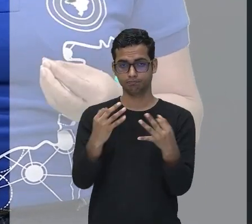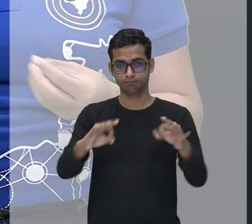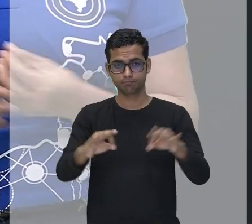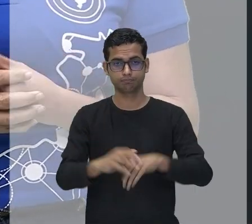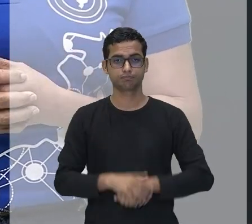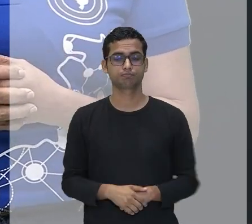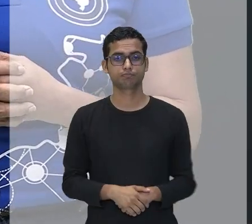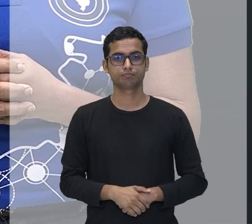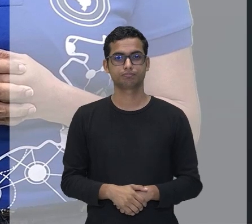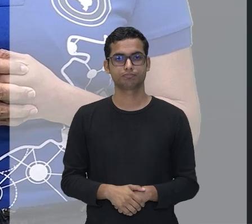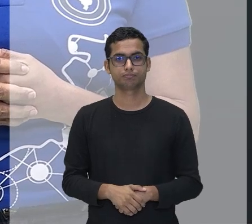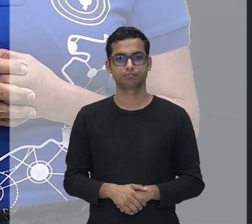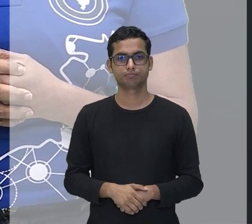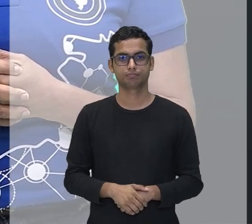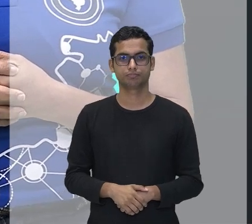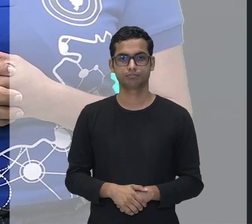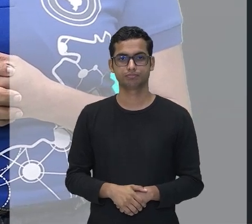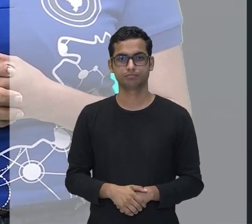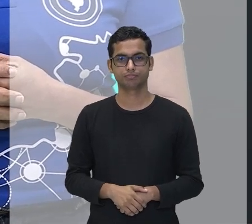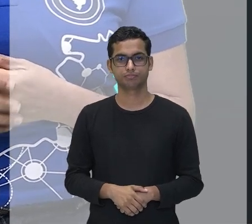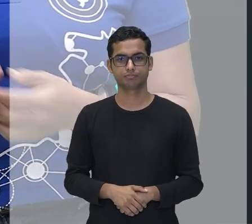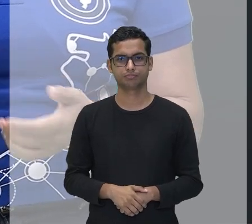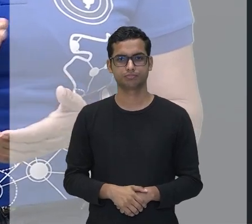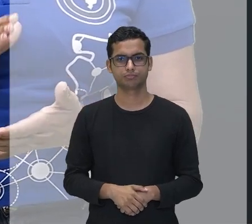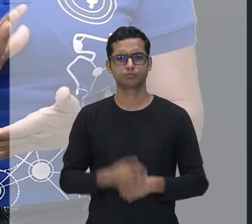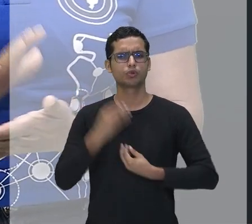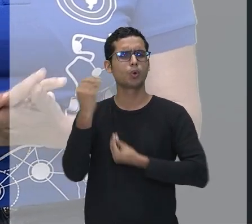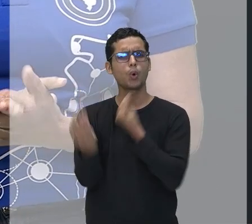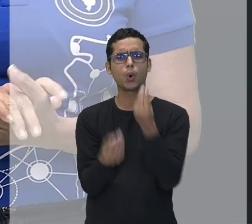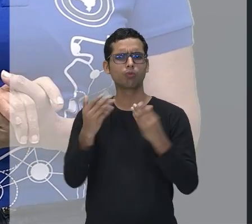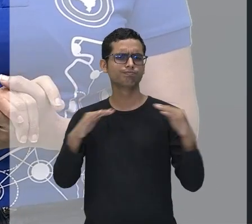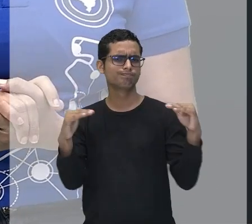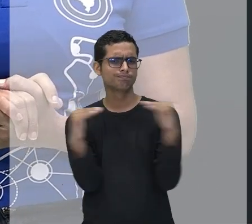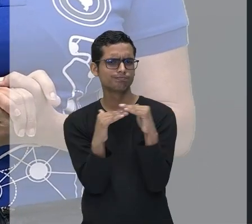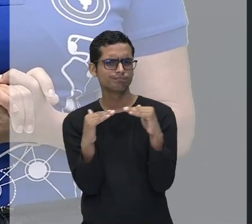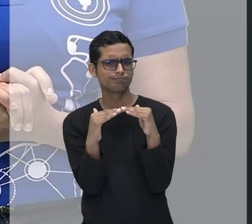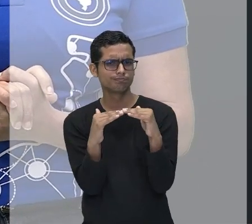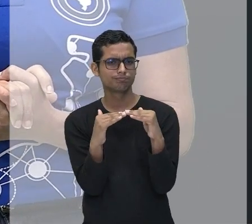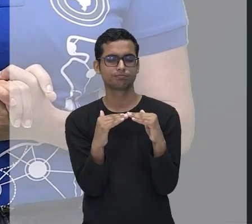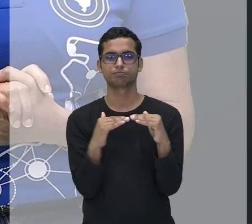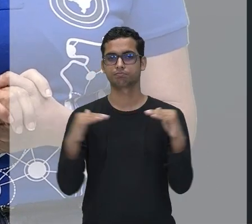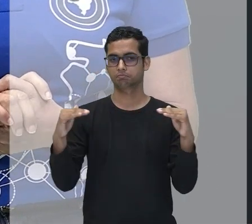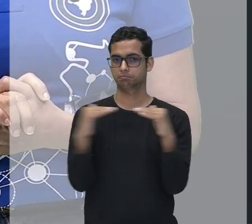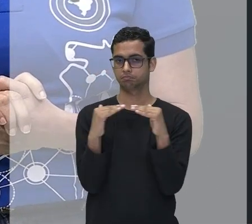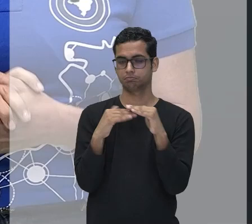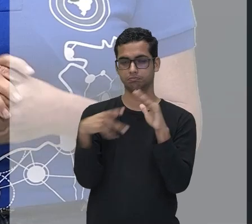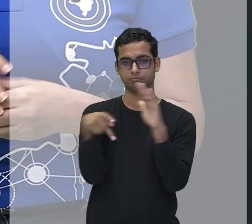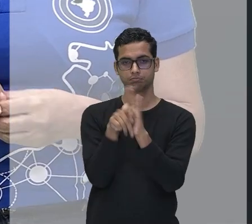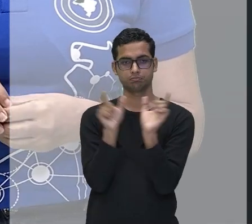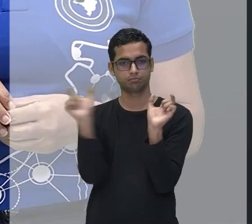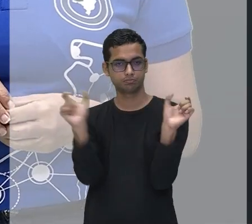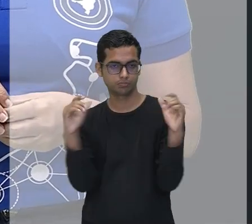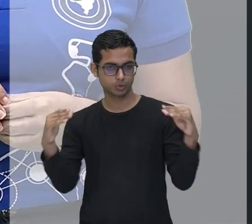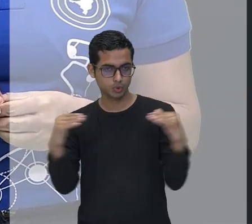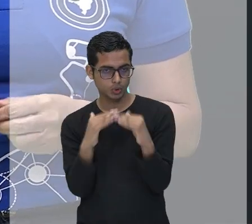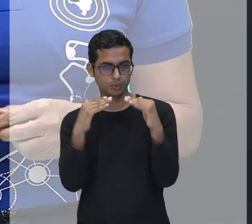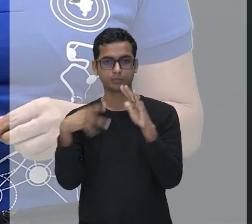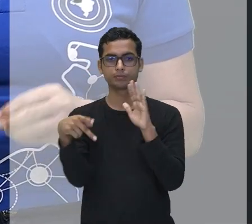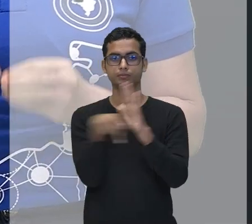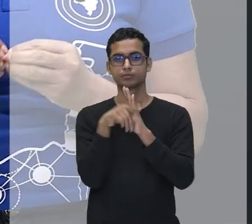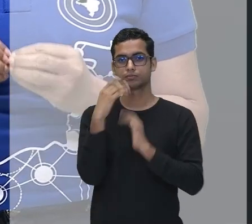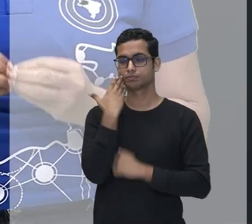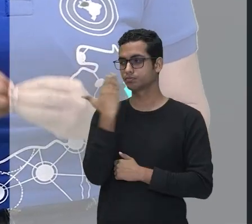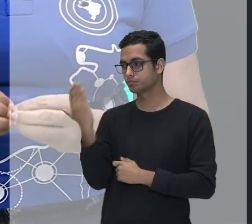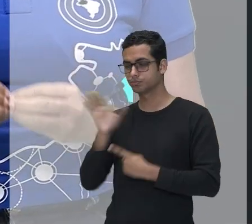forma eles irão concordar? Então, a concordância nominal se faz pela adequação